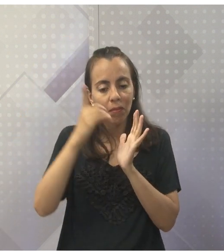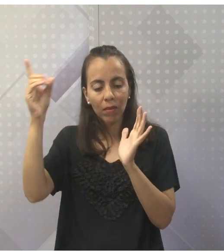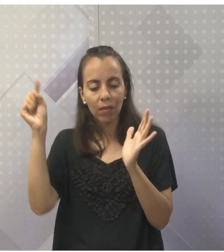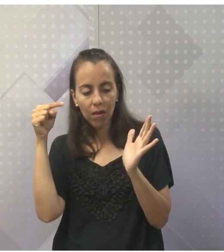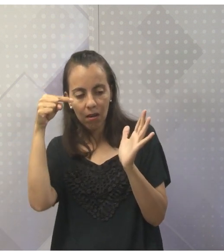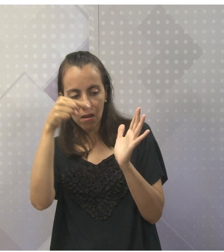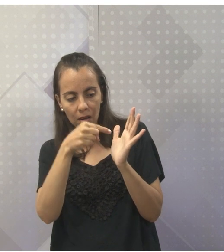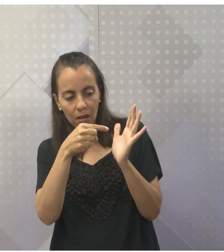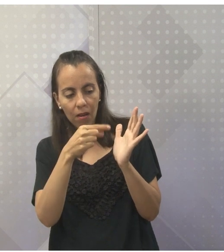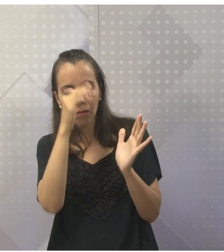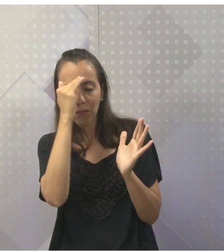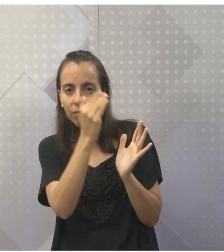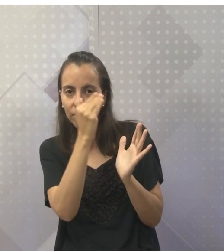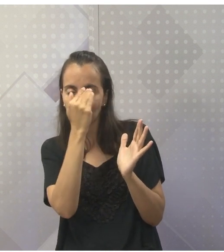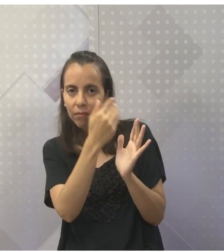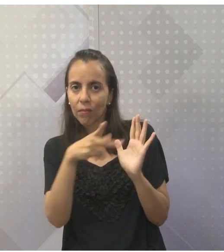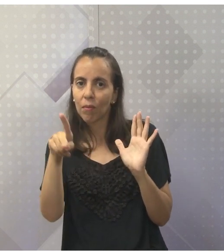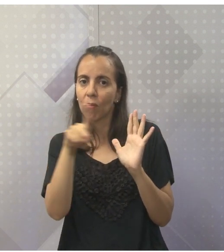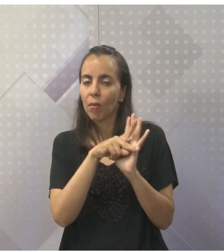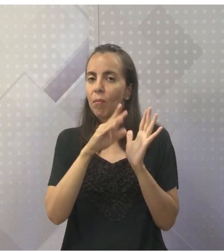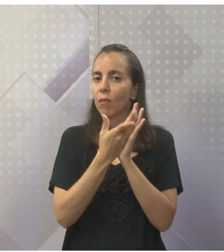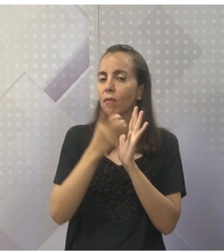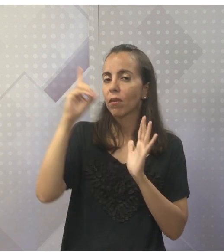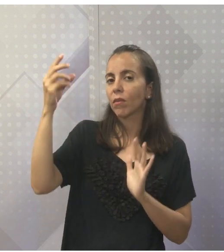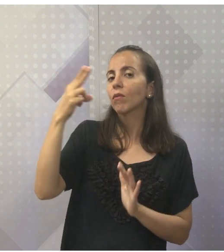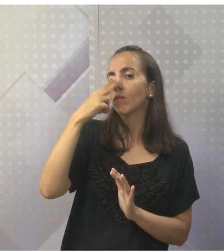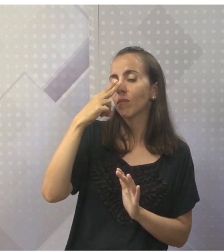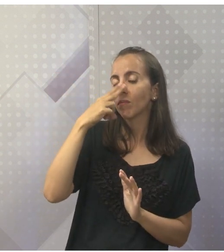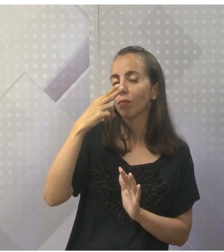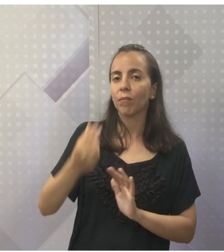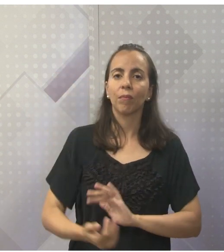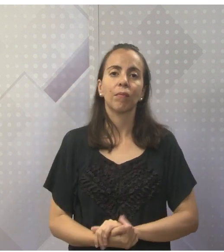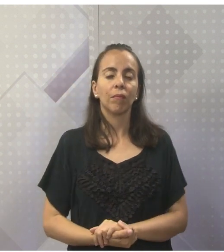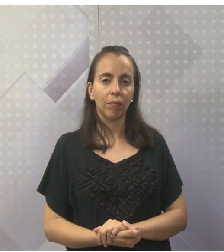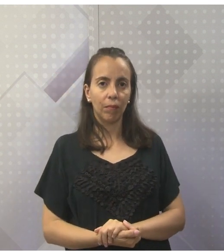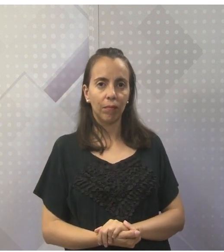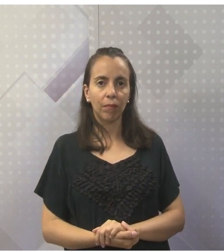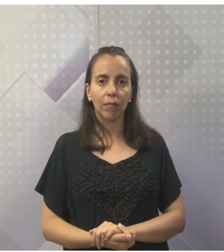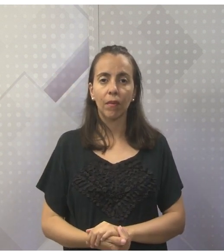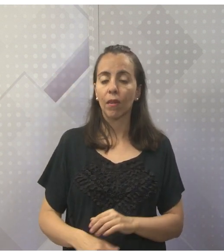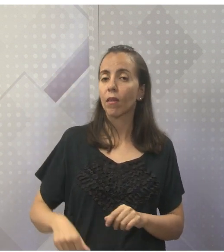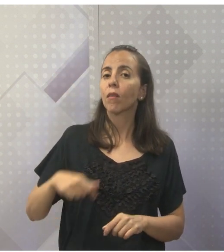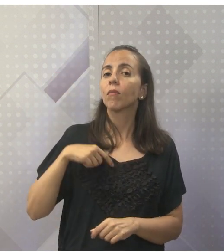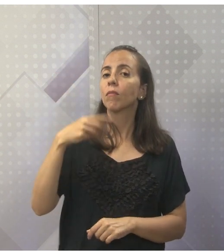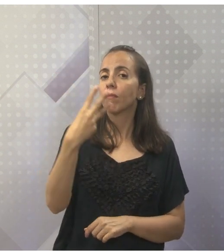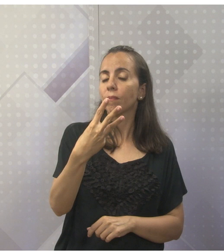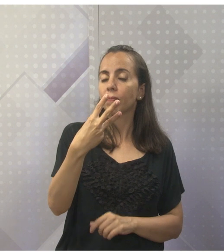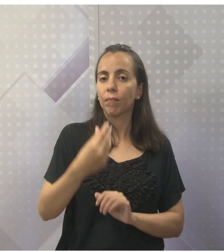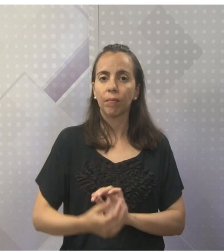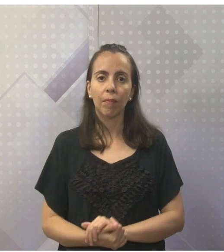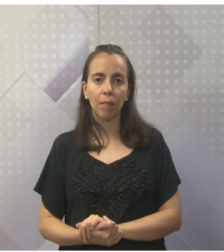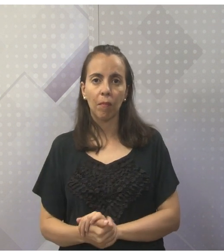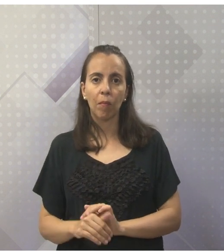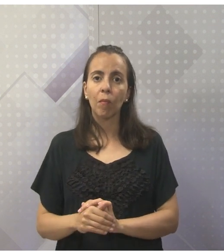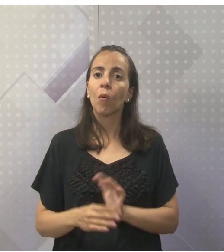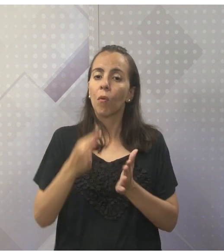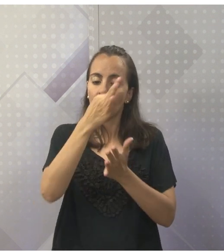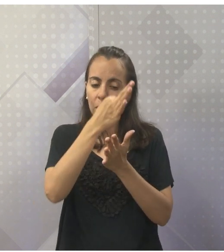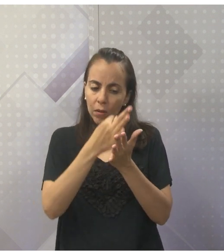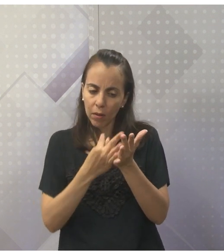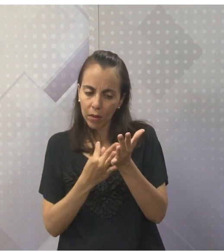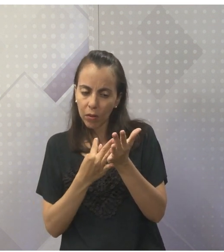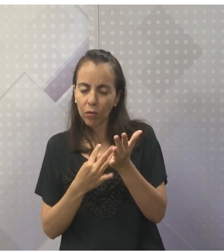de Deus no cristianismo, certo? Se for, você marca. Número 3. Qual é o texto sagrado dos